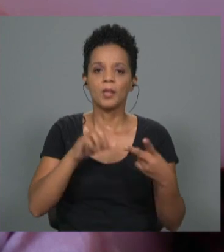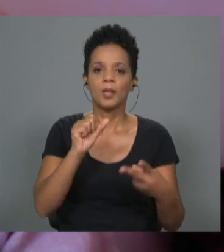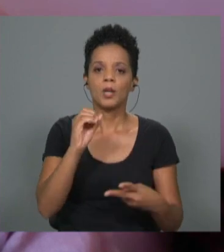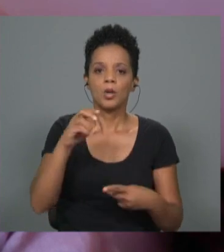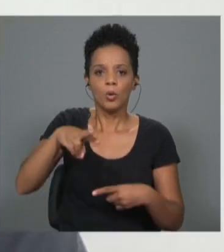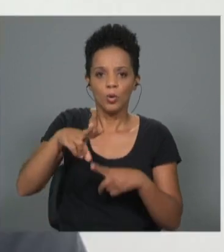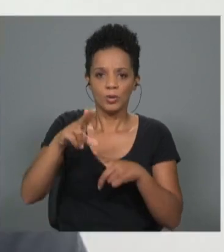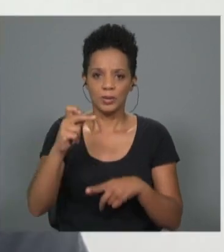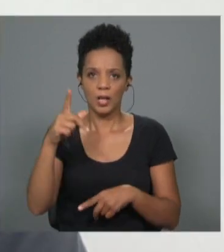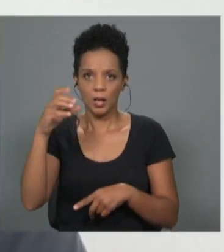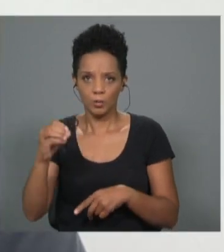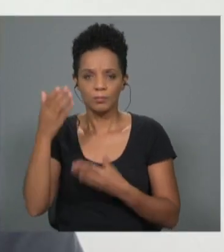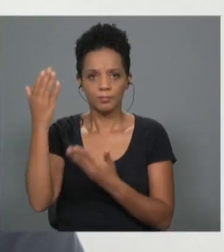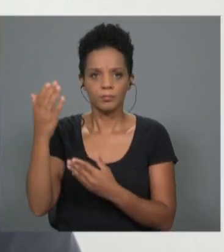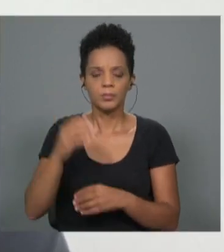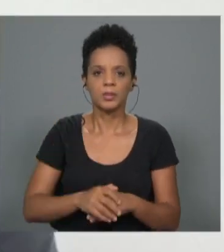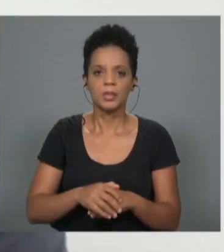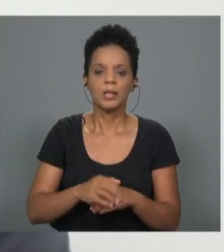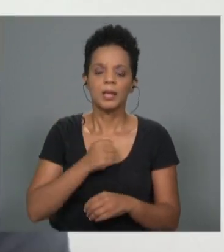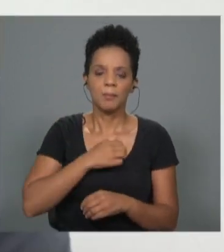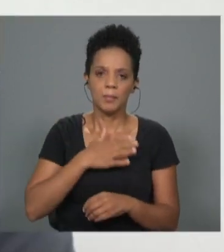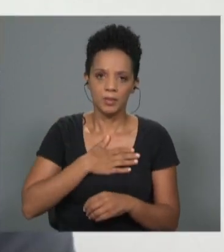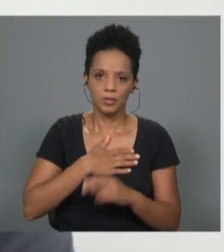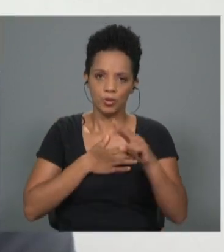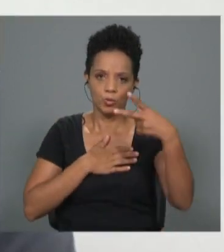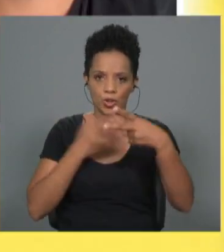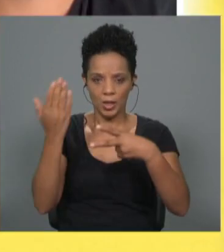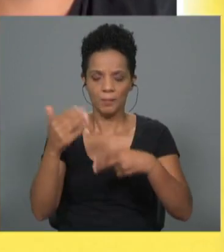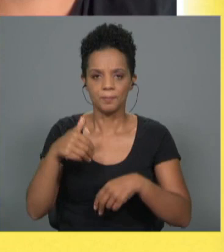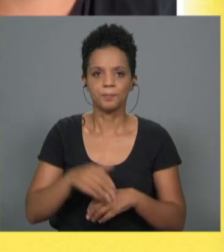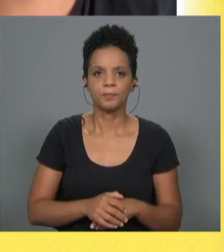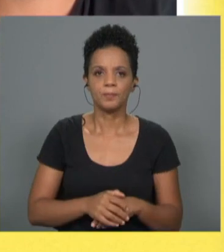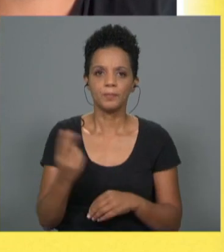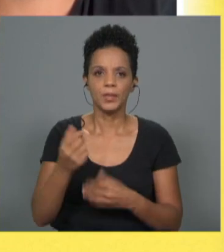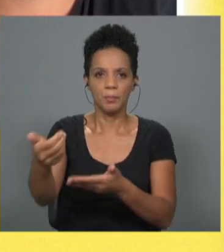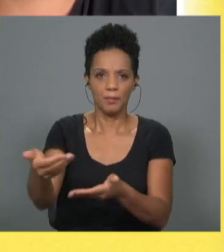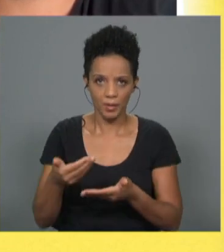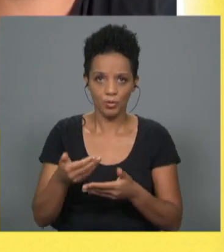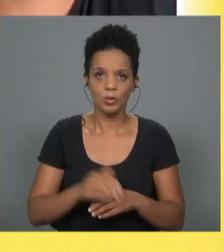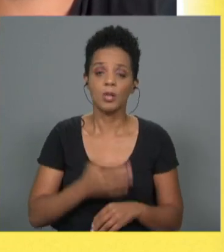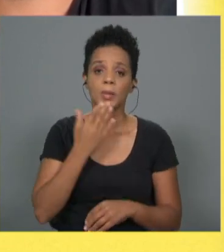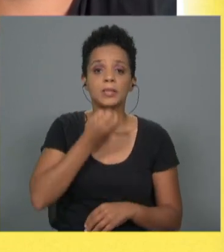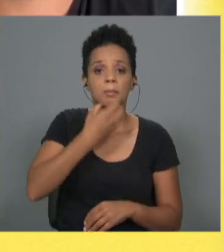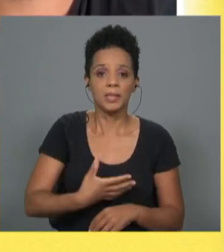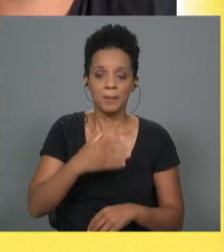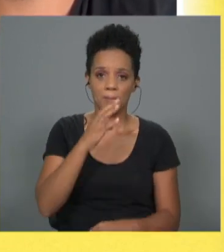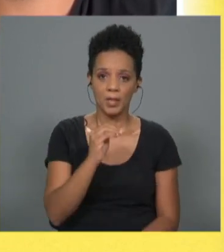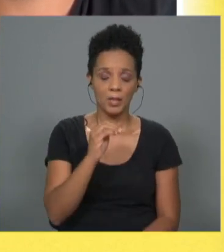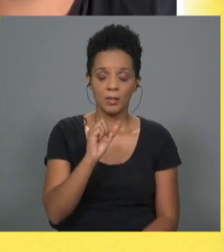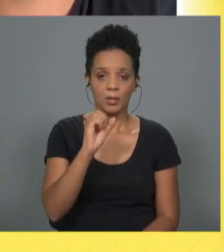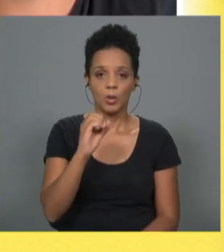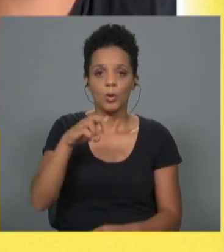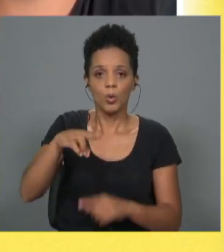All, CEO da Nomadex. Aos dois, bem-vindos. Obrigado pela simpatia. Gonçalo, vou começar por si.